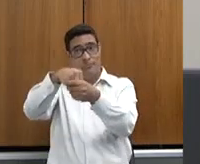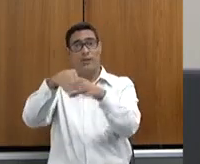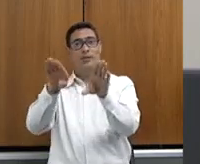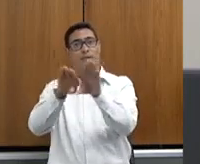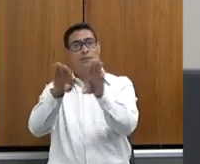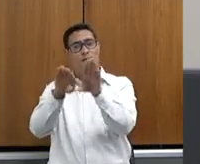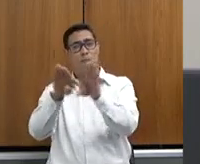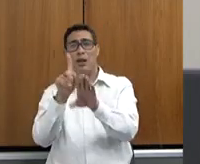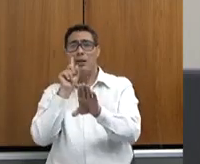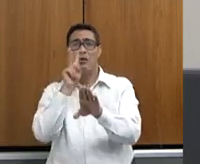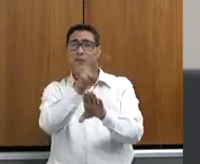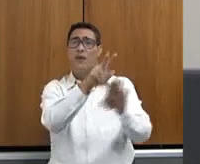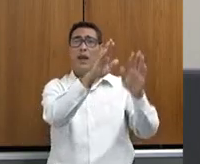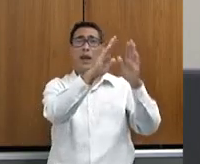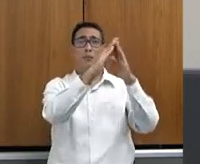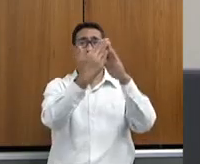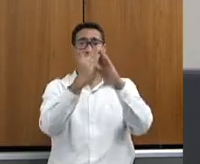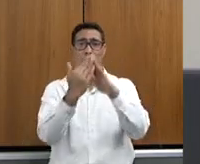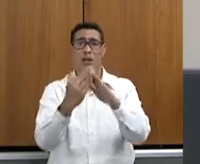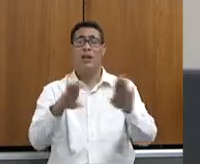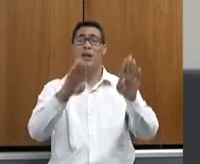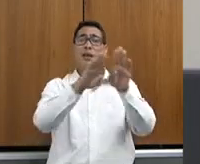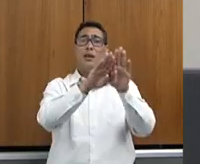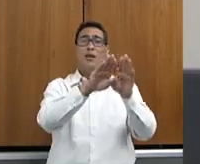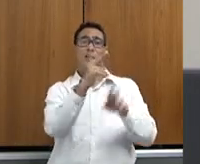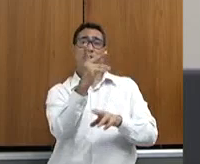periferias, as hortas. Então,